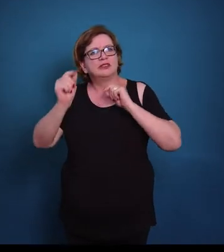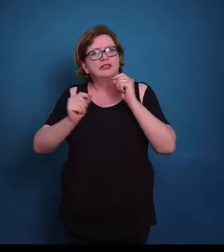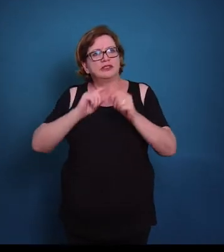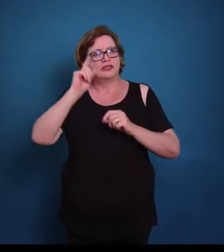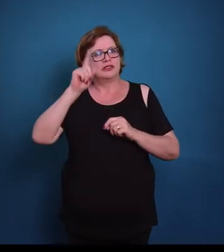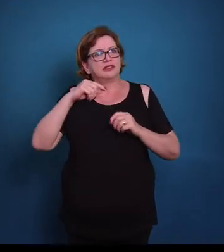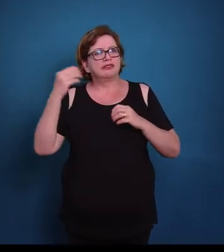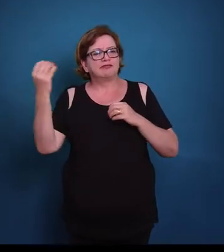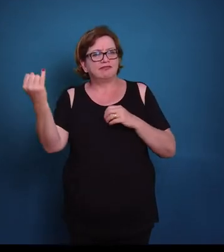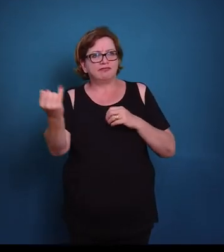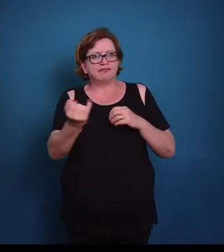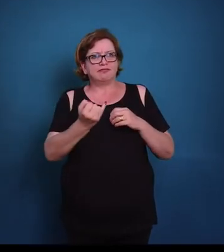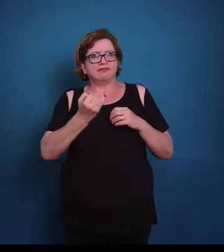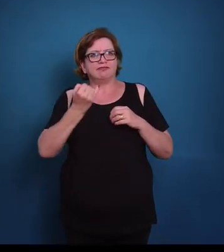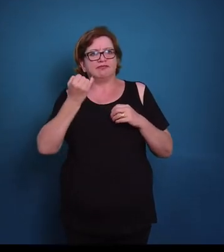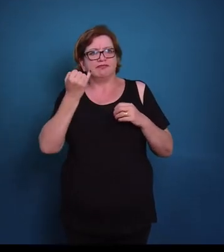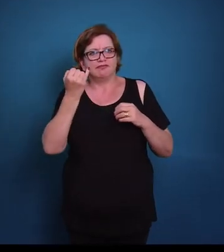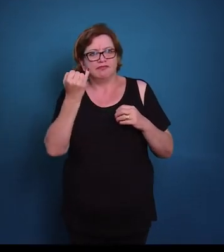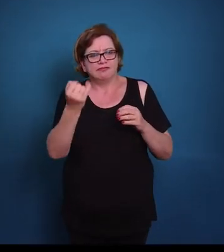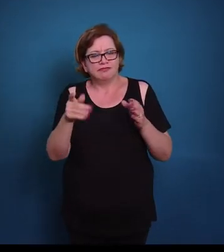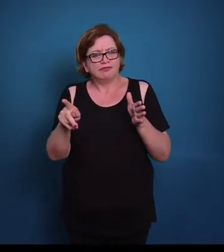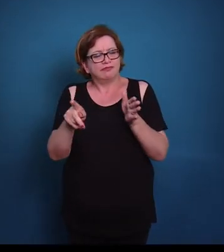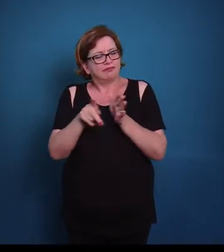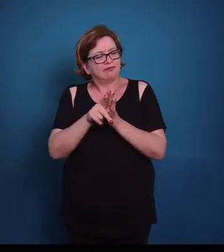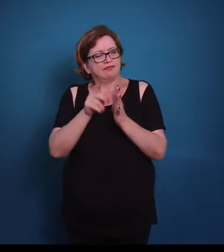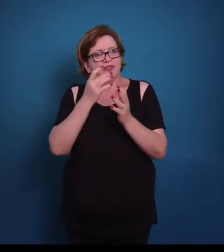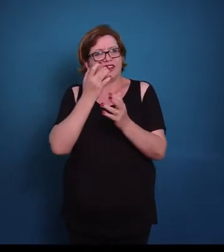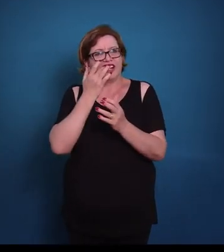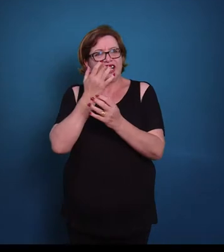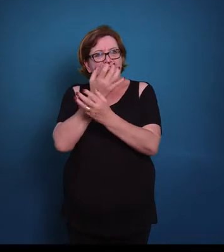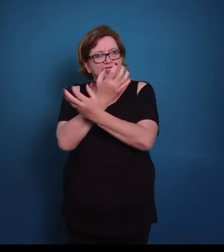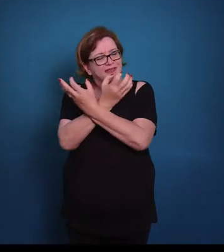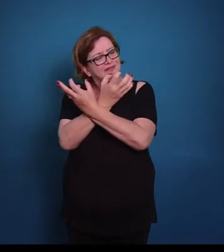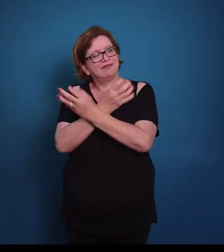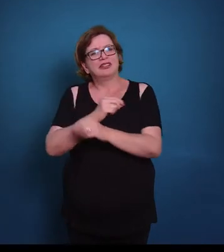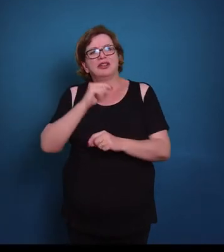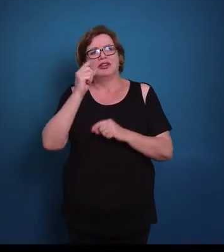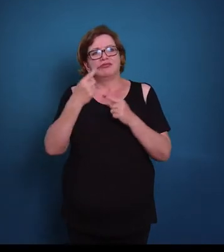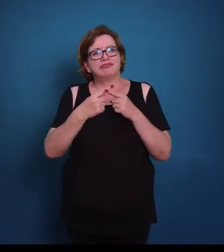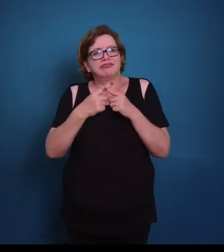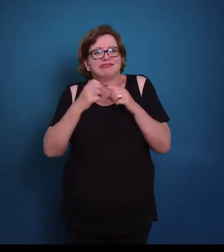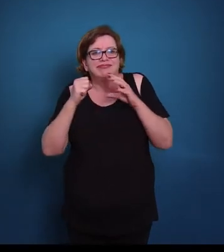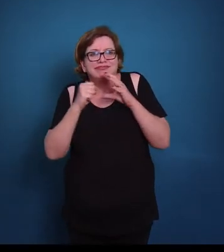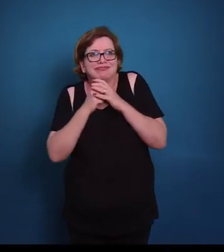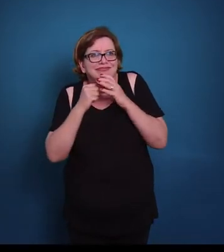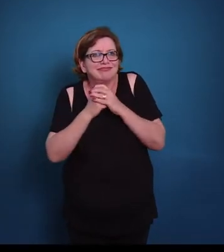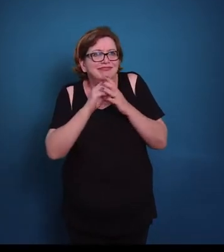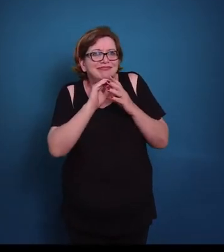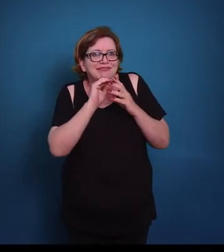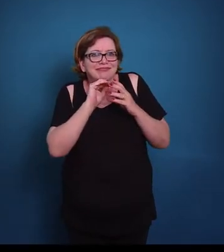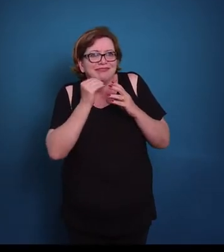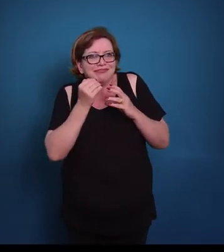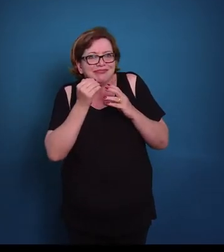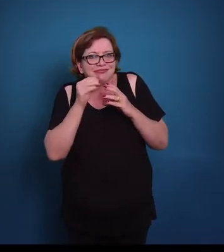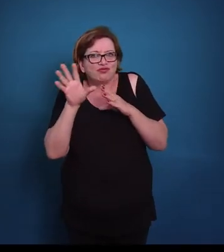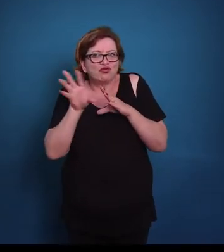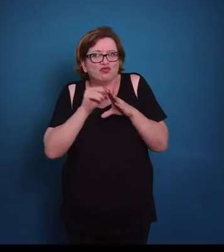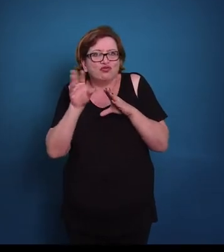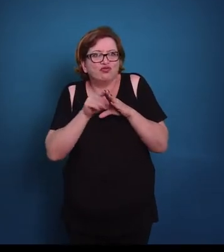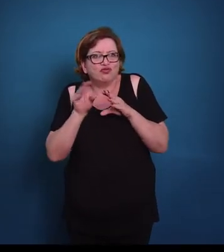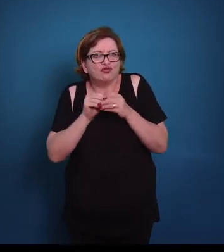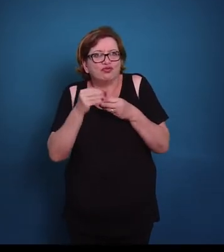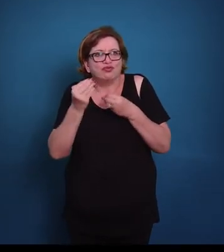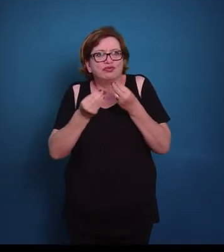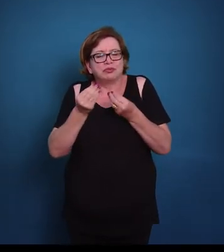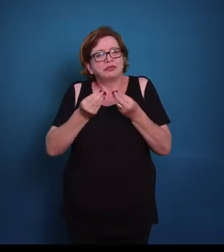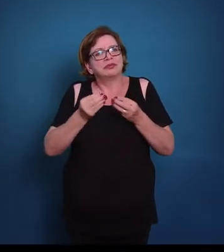essenciais no caso para a manutenção da matriz óssea, porque se houver a morte dessas células, a matriz óssea vai ser reabsorvida. Então essas